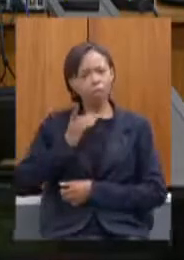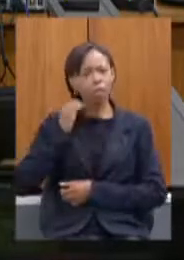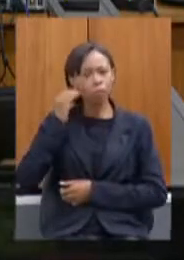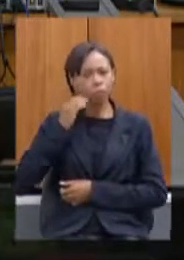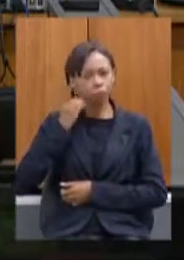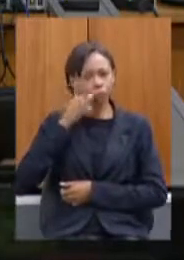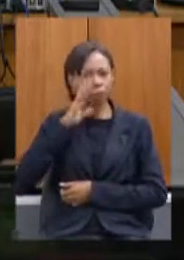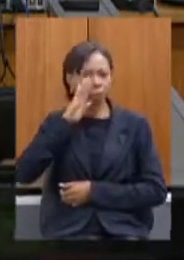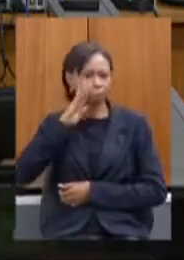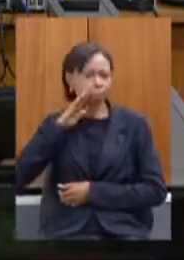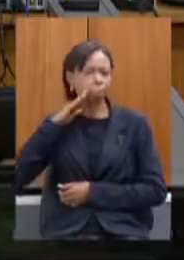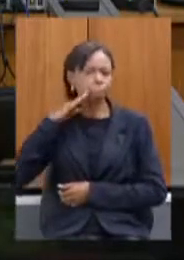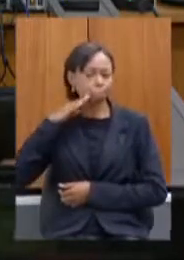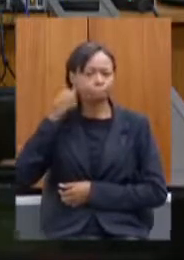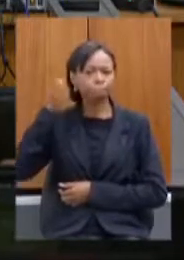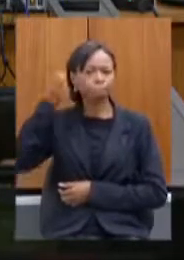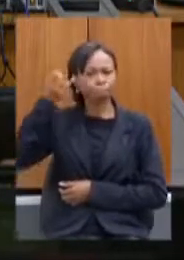Serqueira